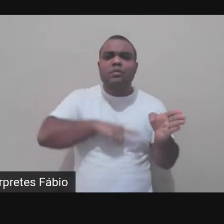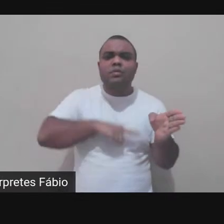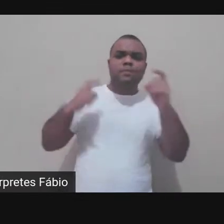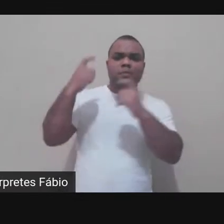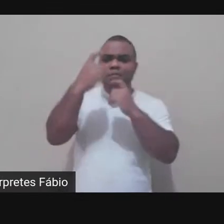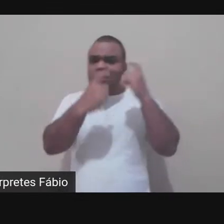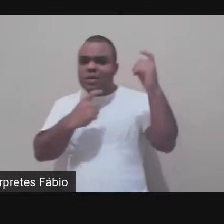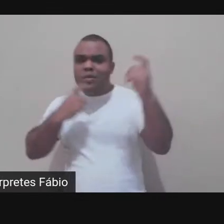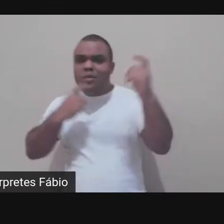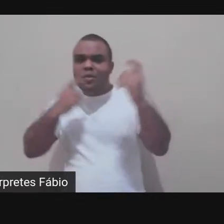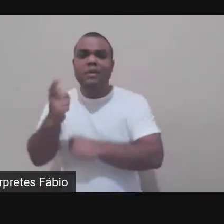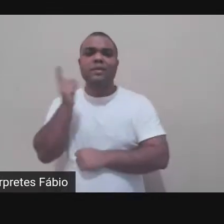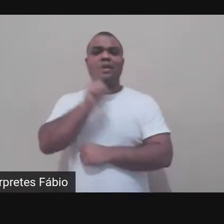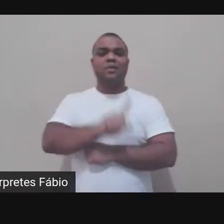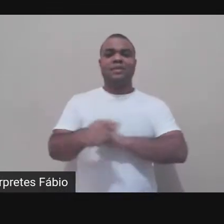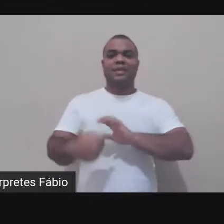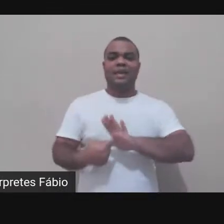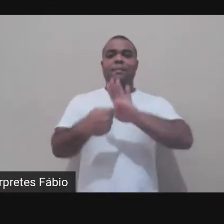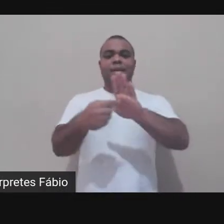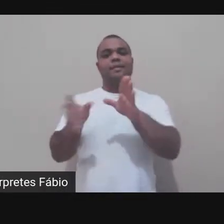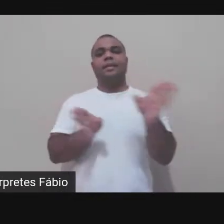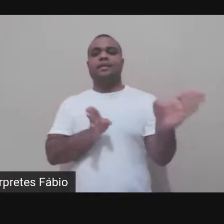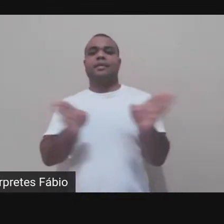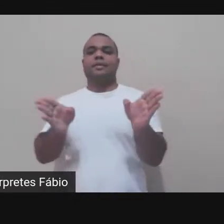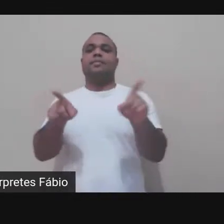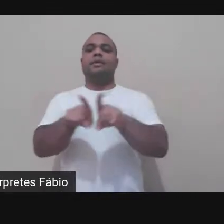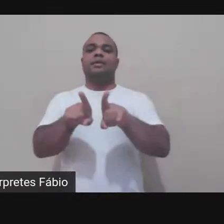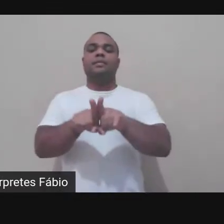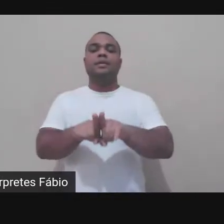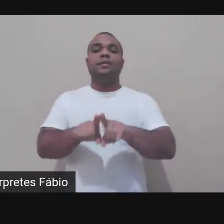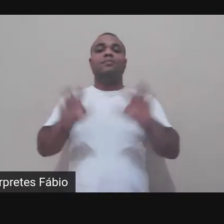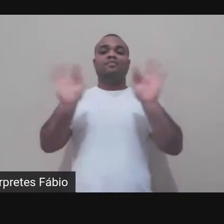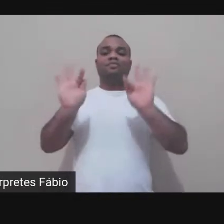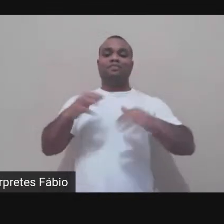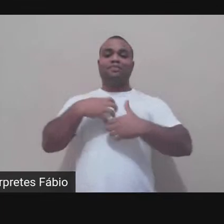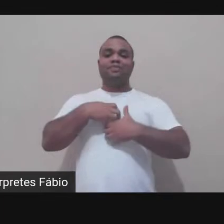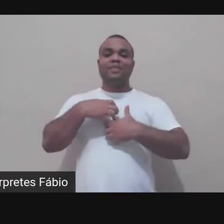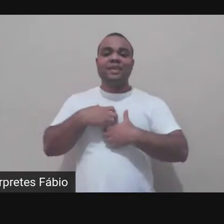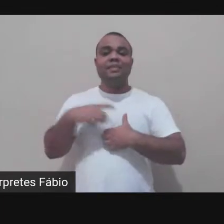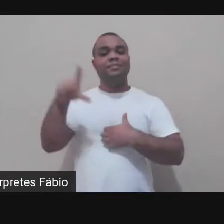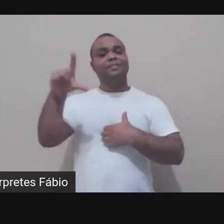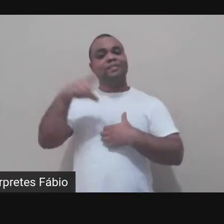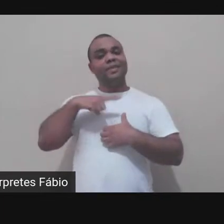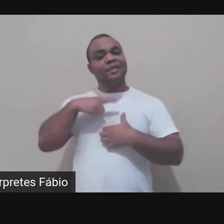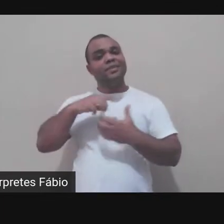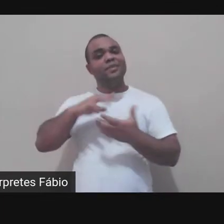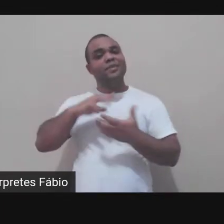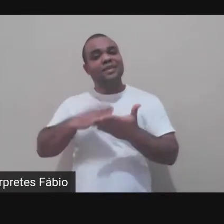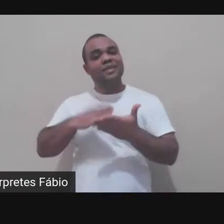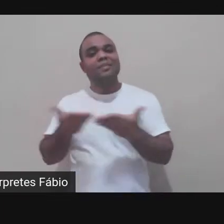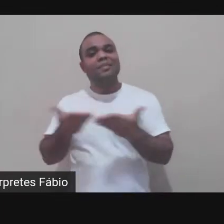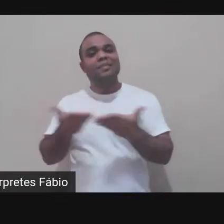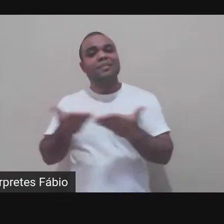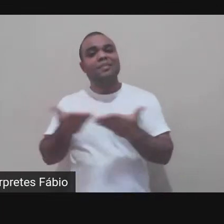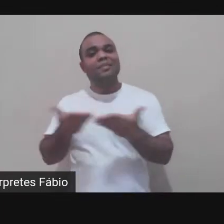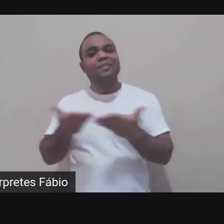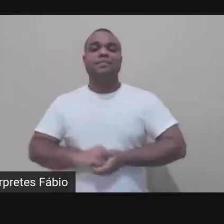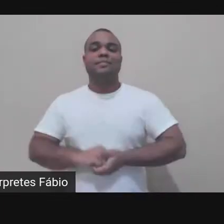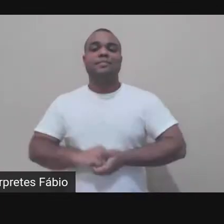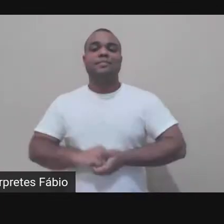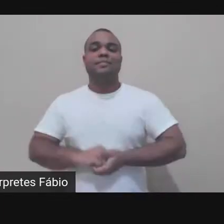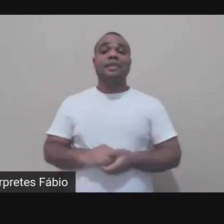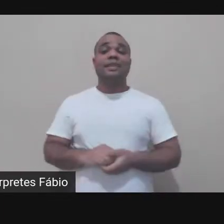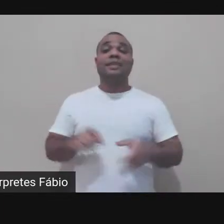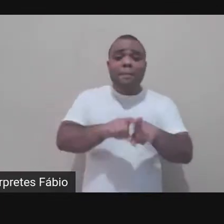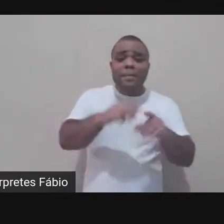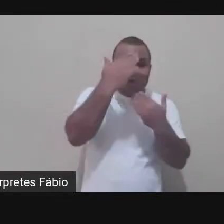fico muito feliz de que a gente esteja contando com os intérpretes aqui hoje e, claro, agradecer a todo mundo que está assistindo, tirou um tempinho da